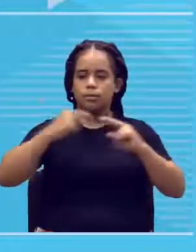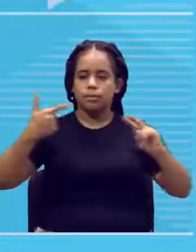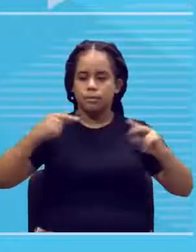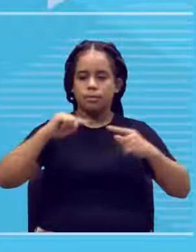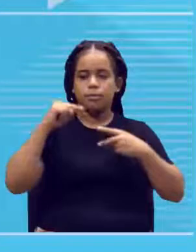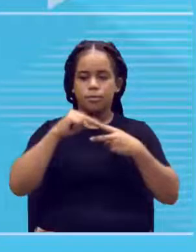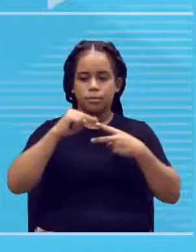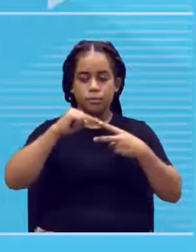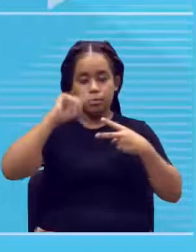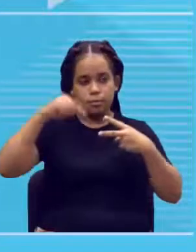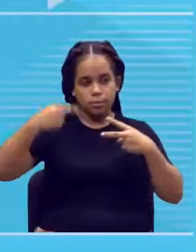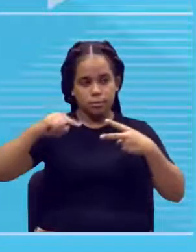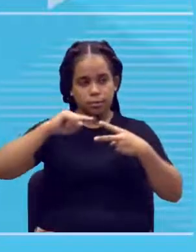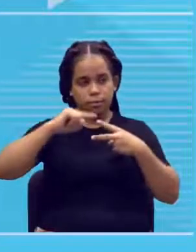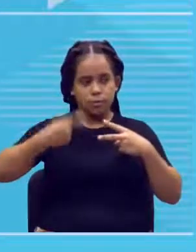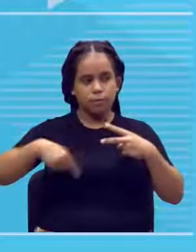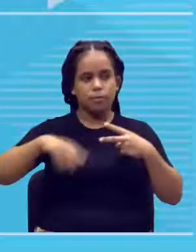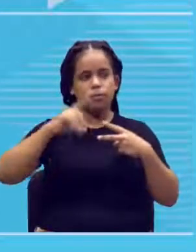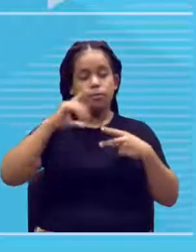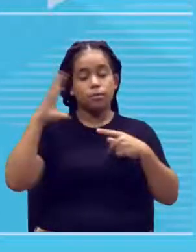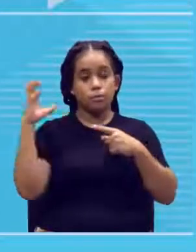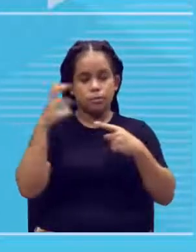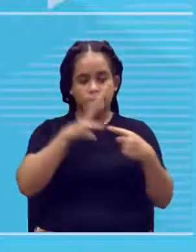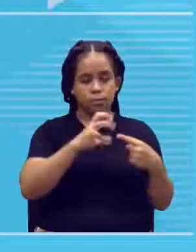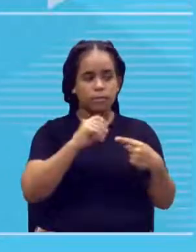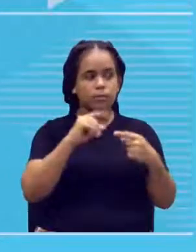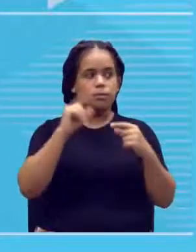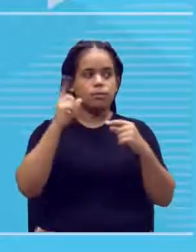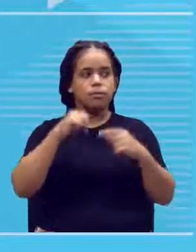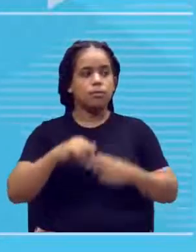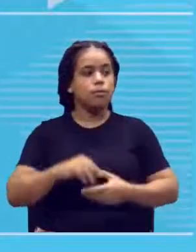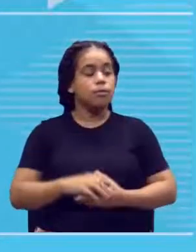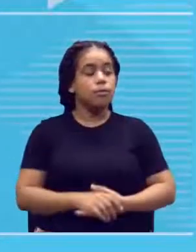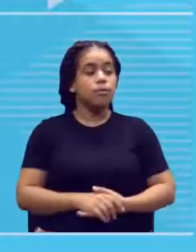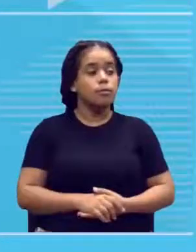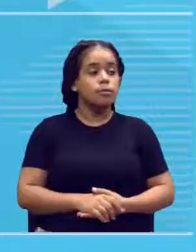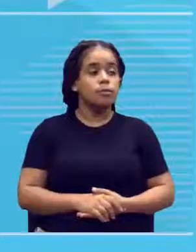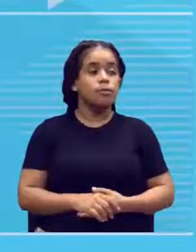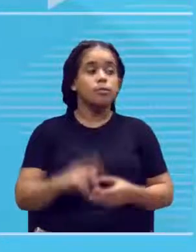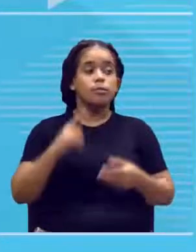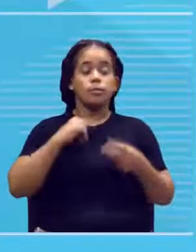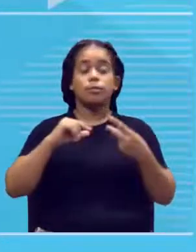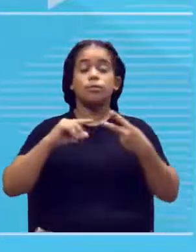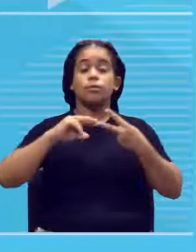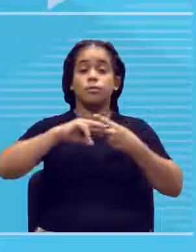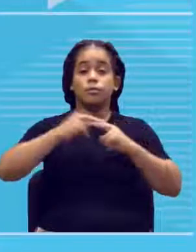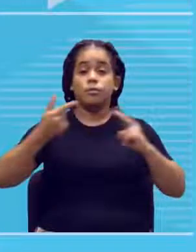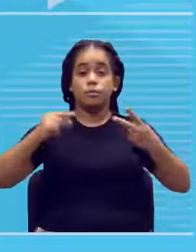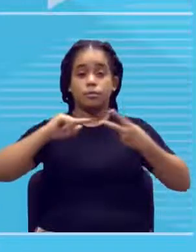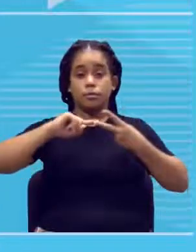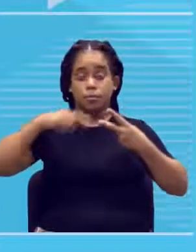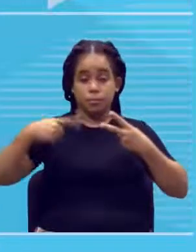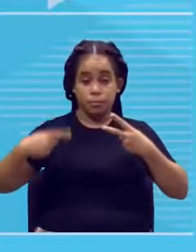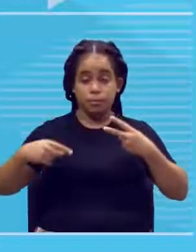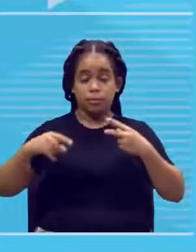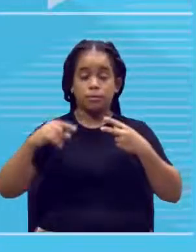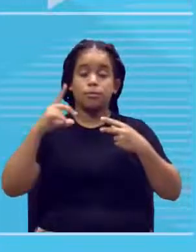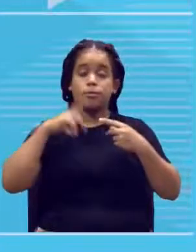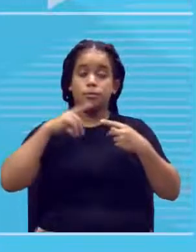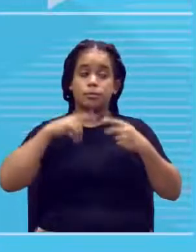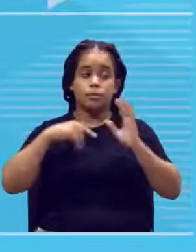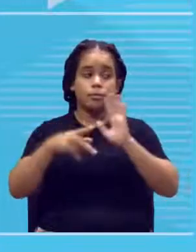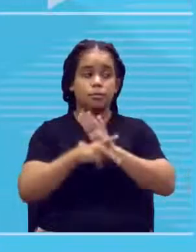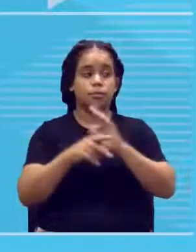certo? Mesmo quando estiver em heterozigose. E alelo recessivo? Só consegue se expressar aos